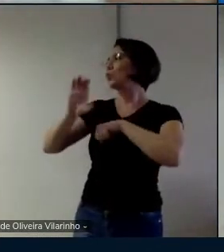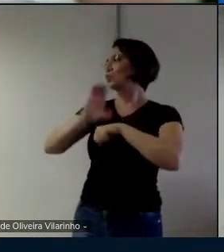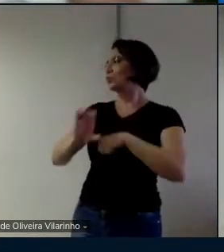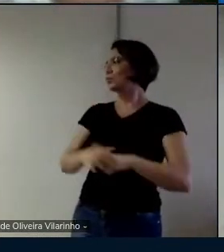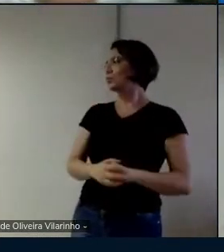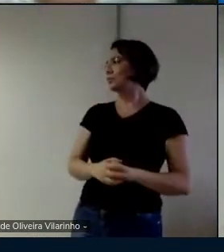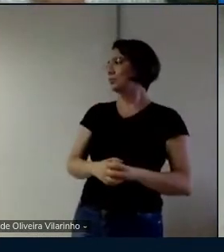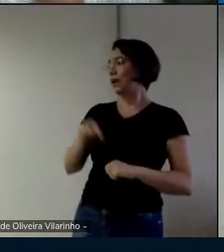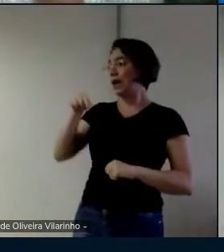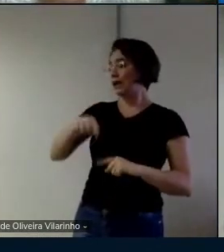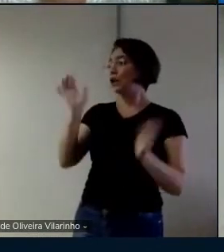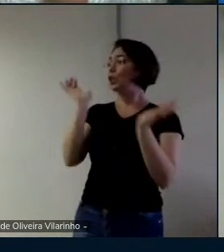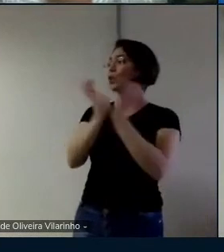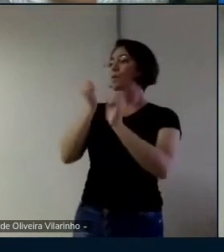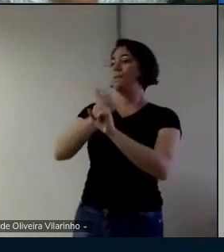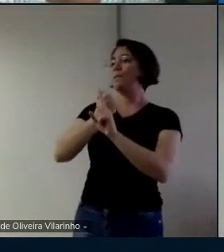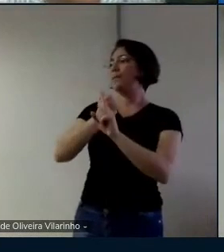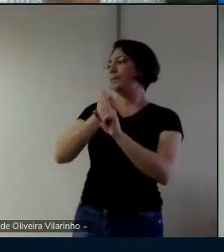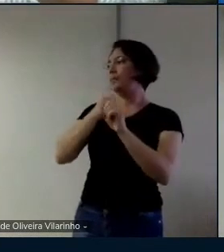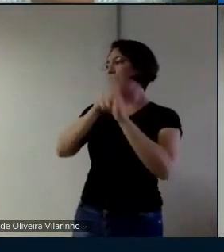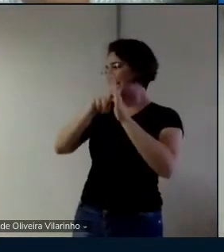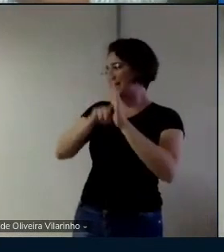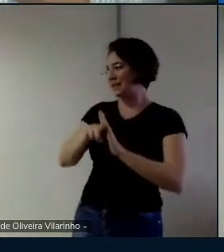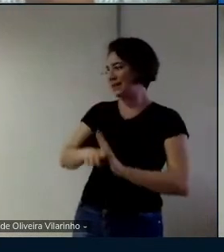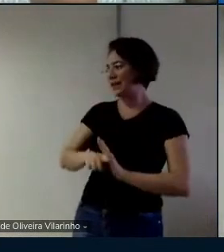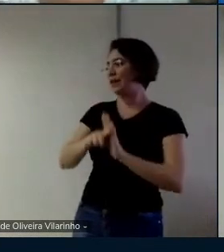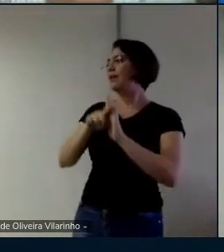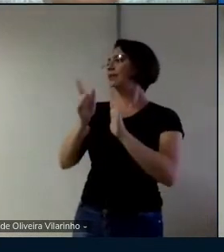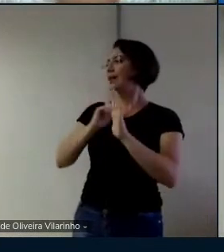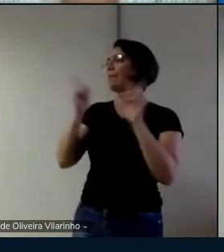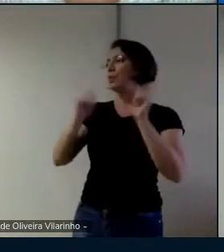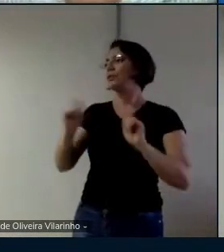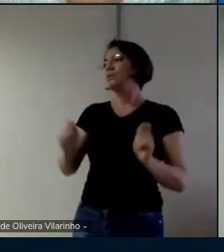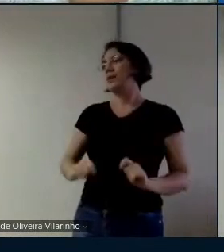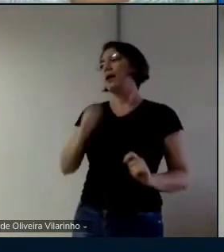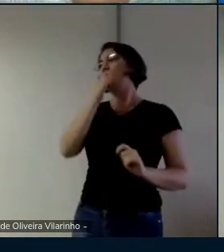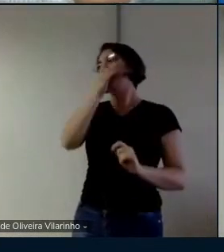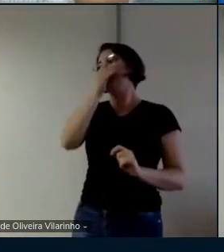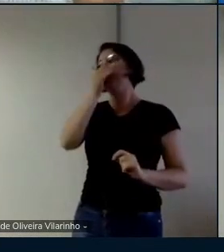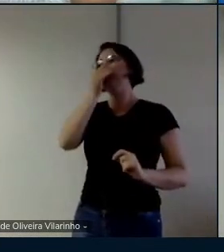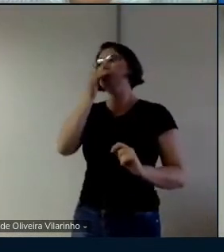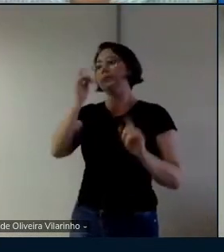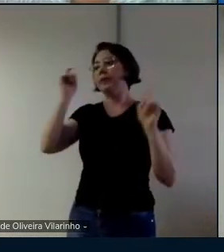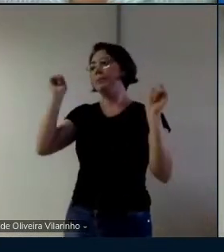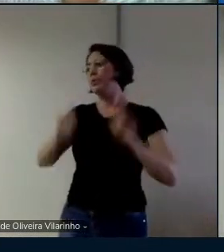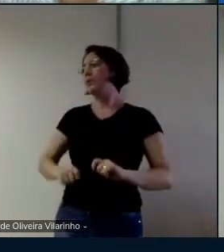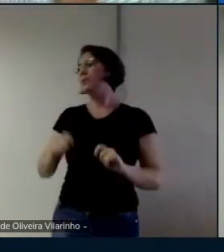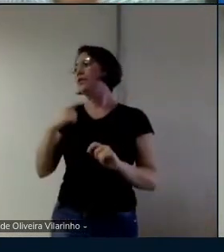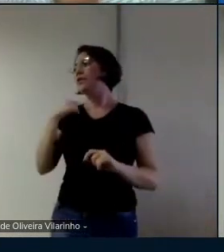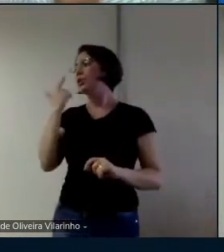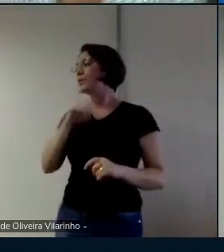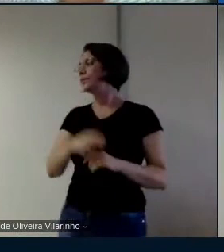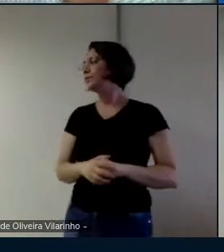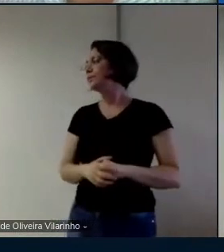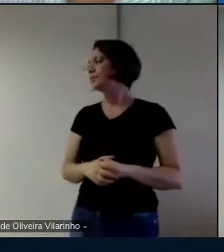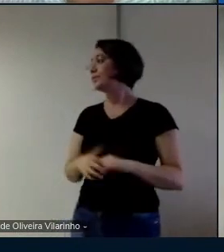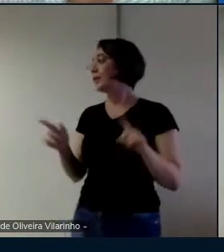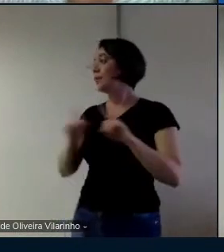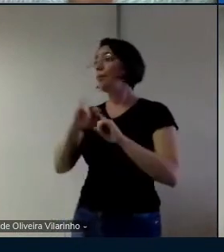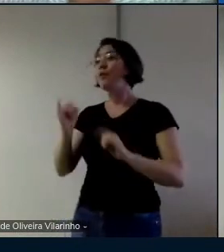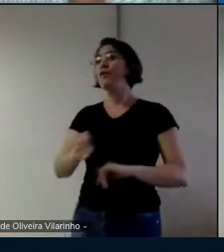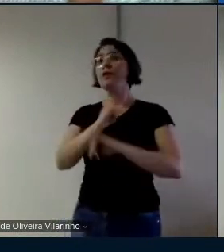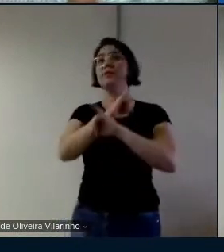de pesquisa a gente tem essa possibilidade tem outras possibilidades também né aproveito pra anunciar que a gente está